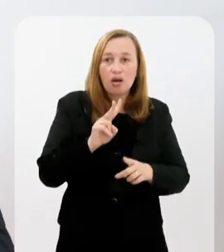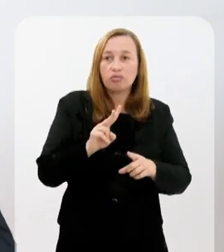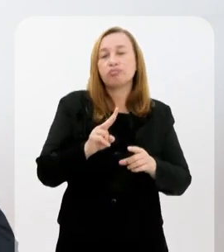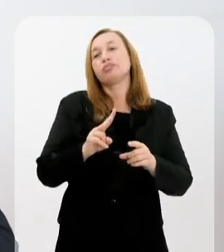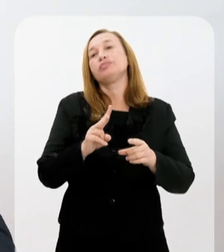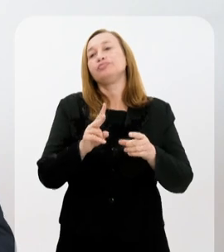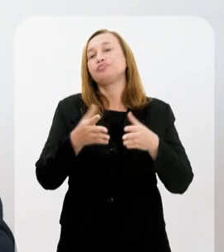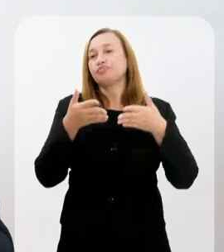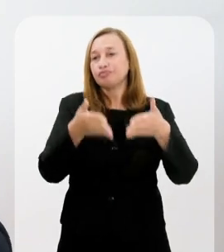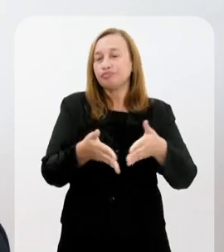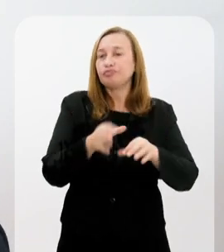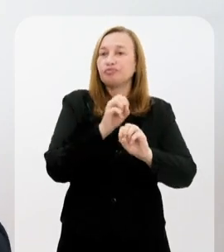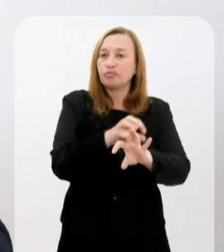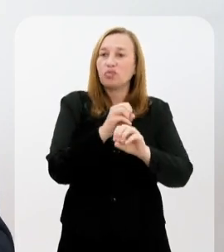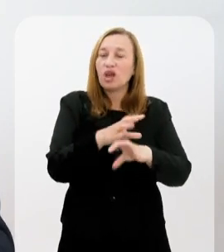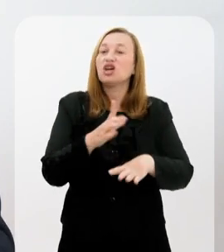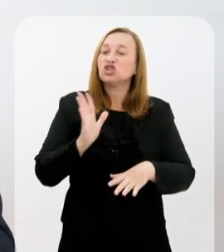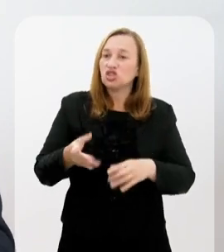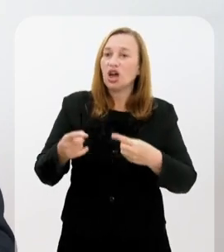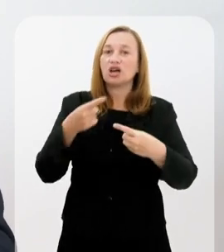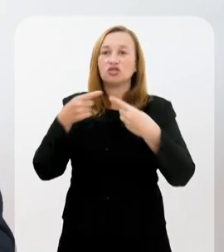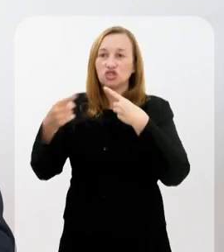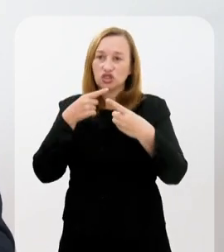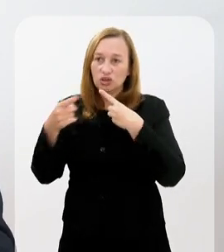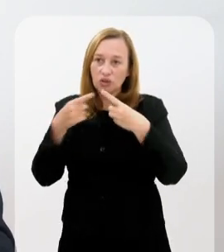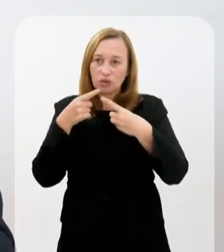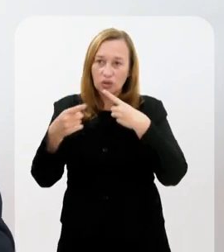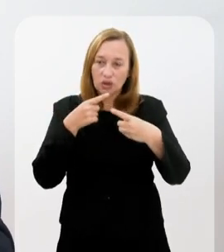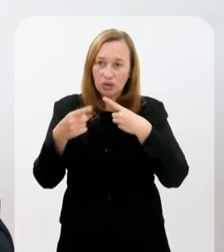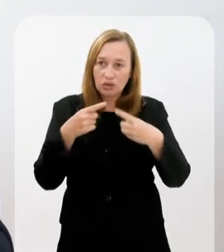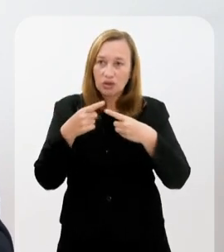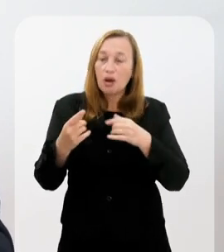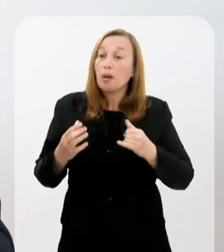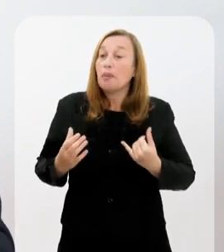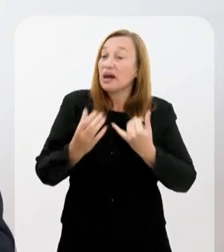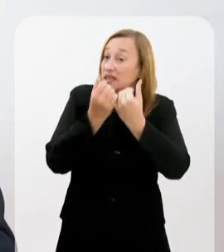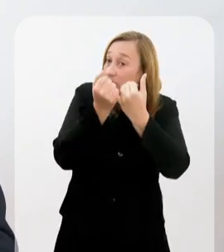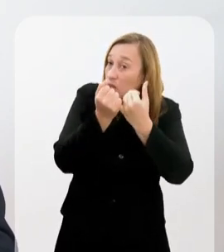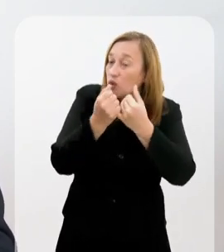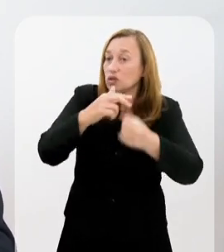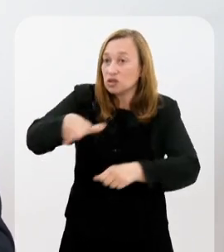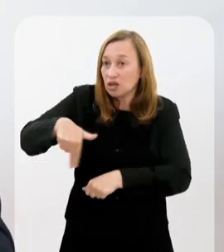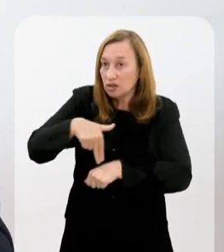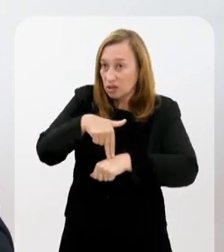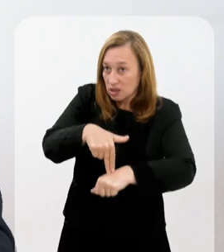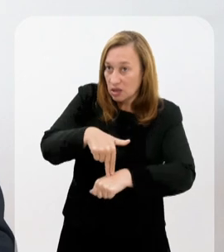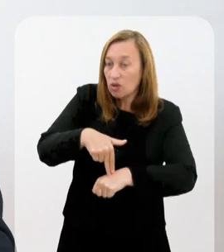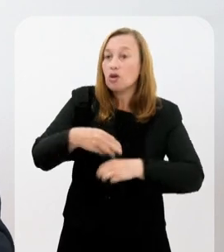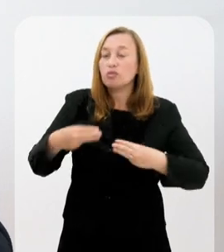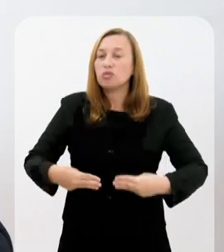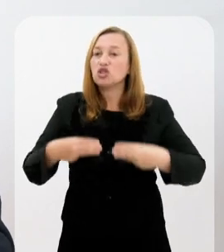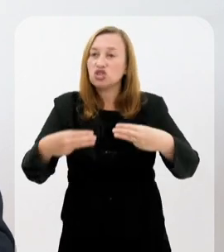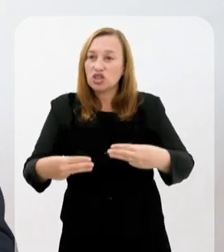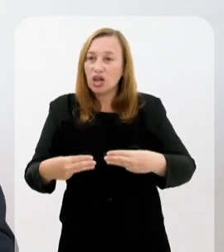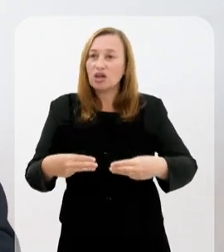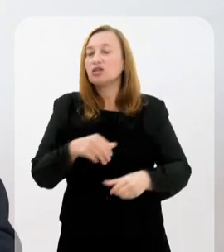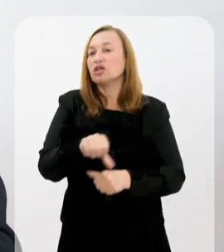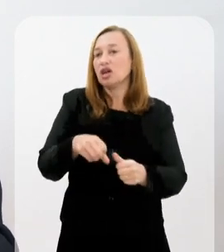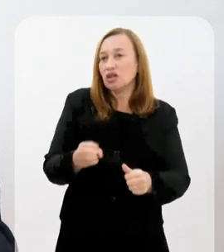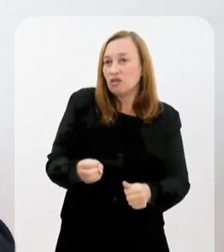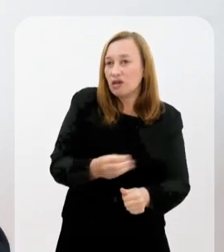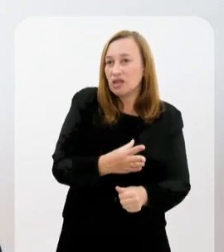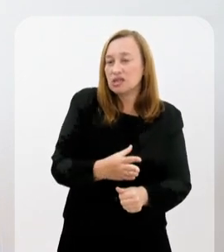gente não olhar para a educação, a gente não consegue expandir. A gente já estava fazendo um diálogo com a Superintendência de Patrimônio da União, o Ministério da Gestão e